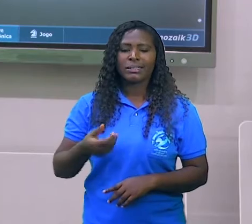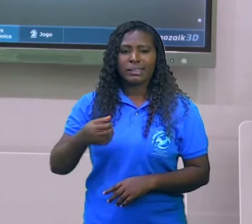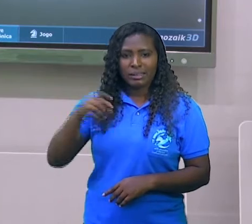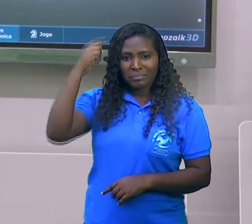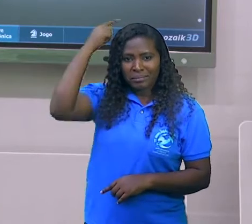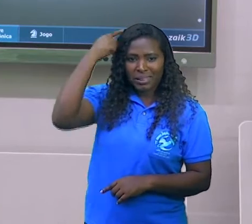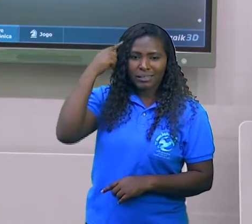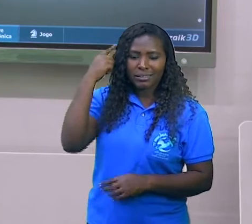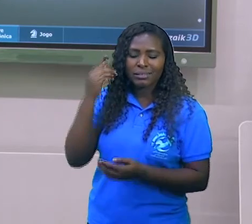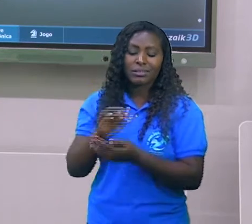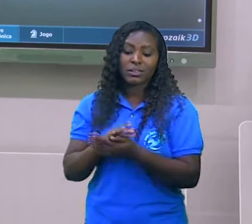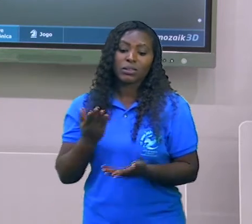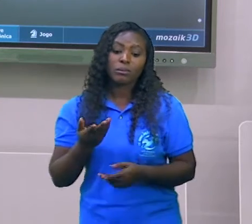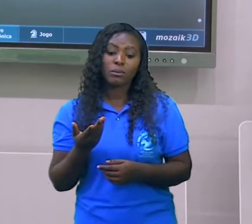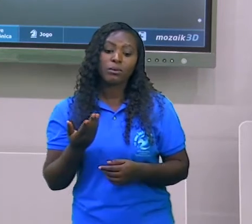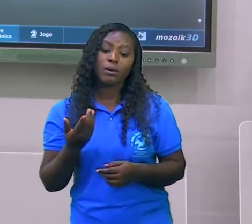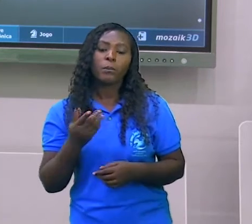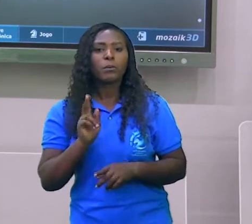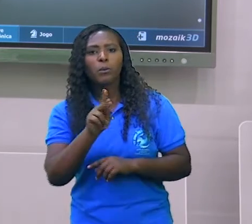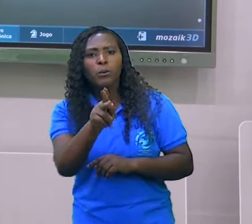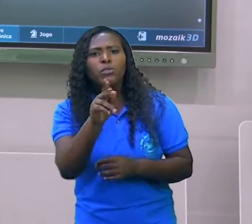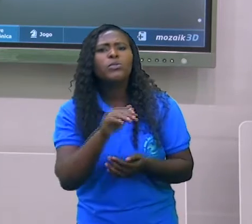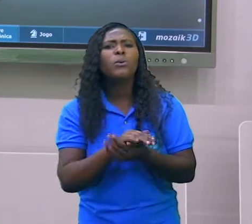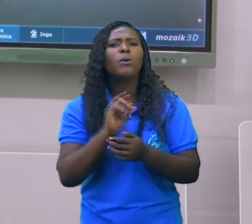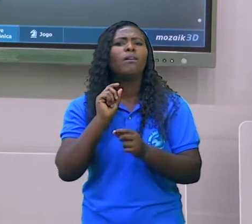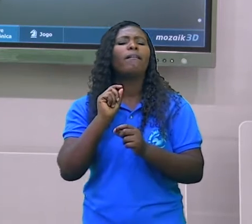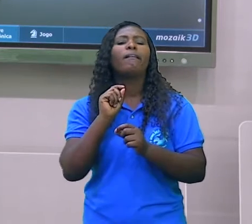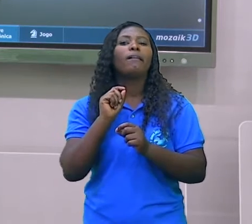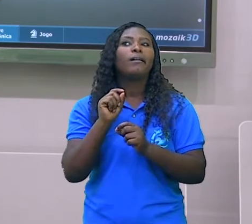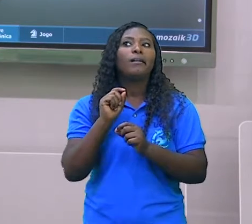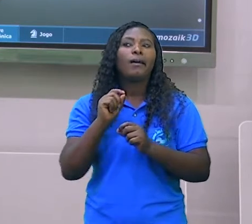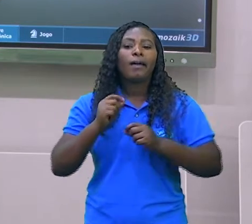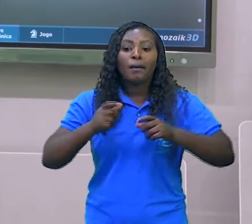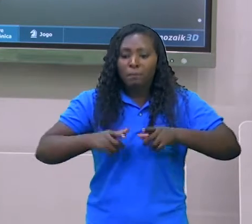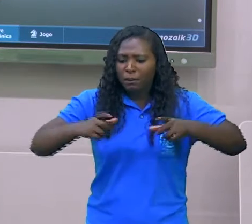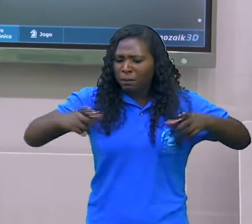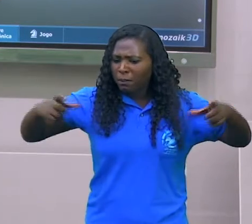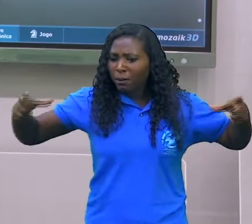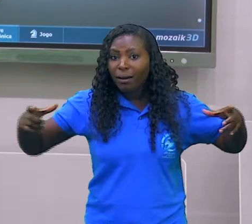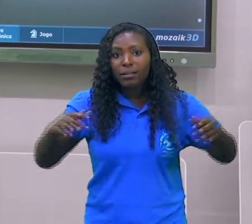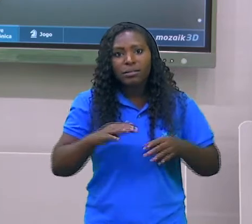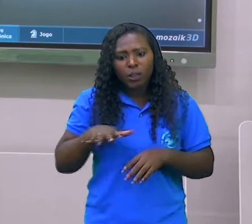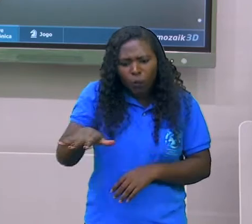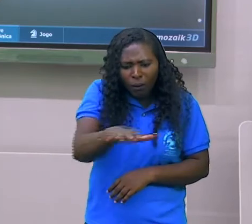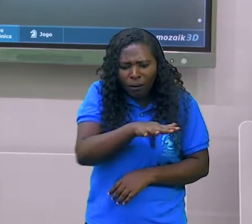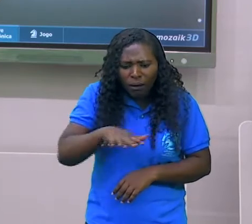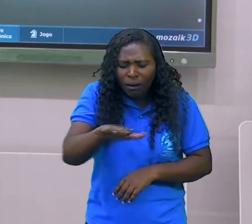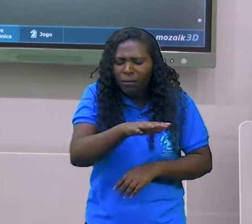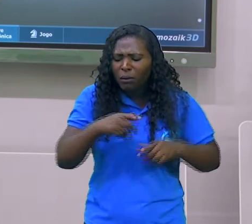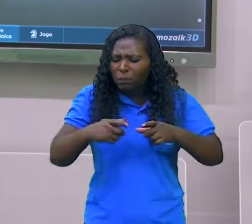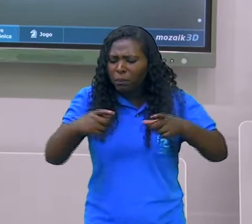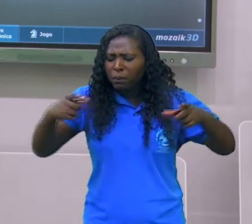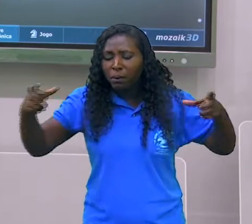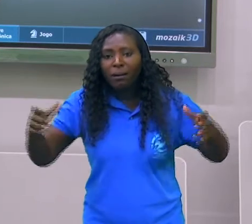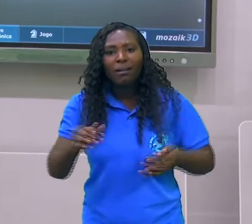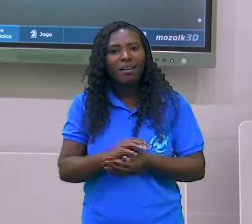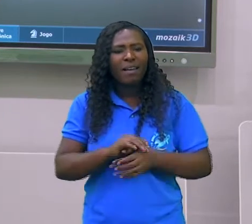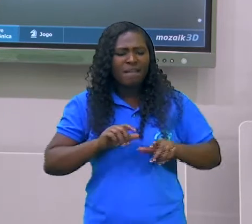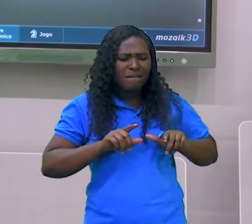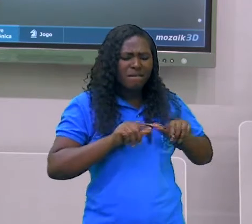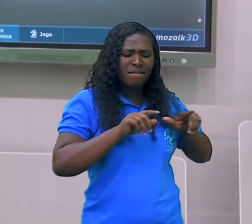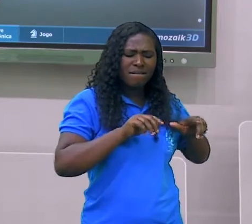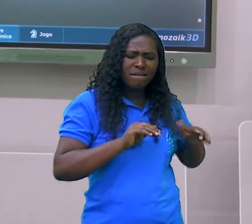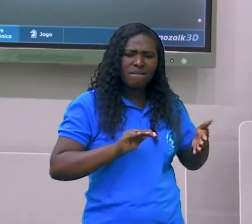Felipe e expandiu seu poder. Foi um viajante conquistador que, por onde passou, dominou os